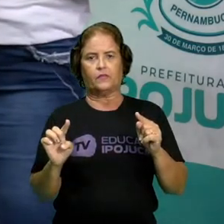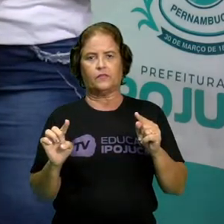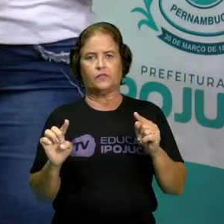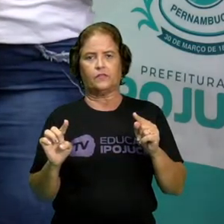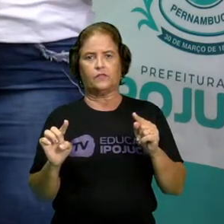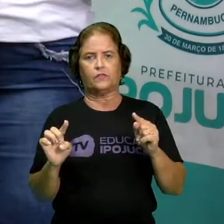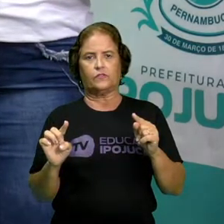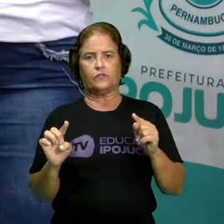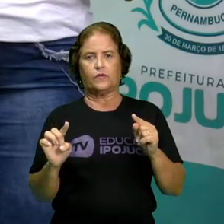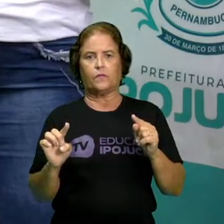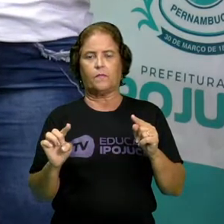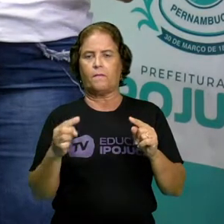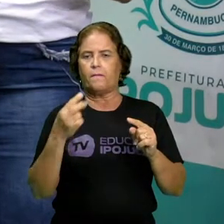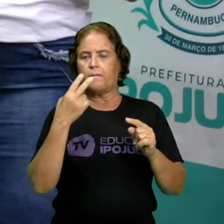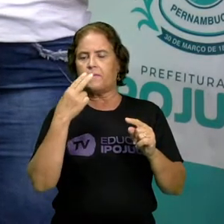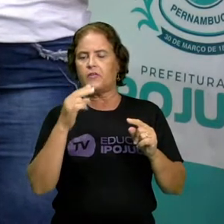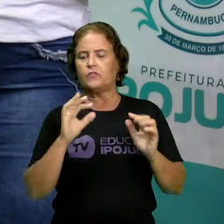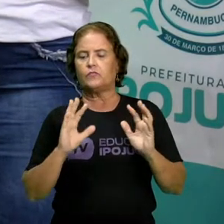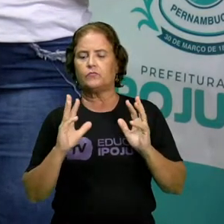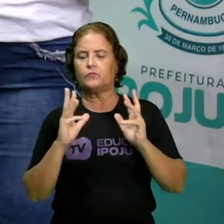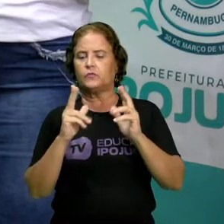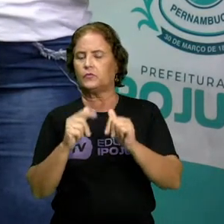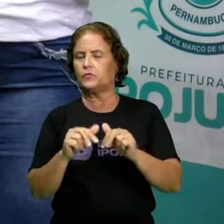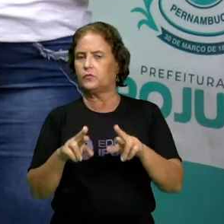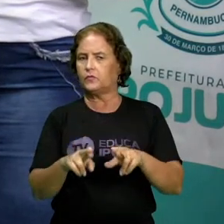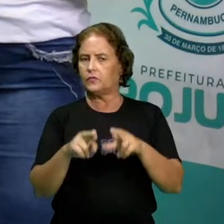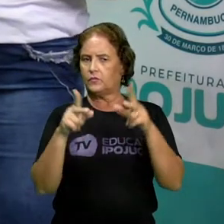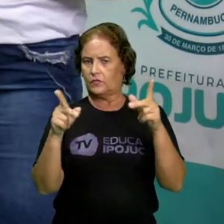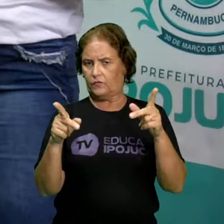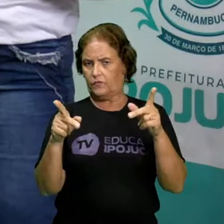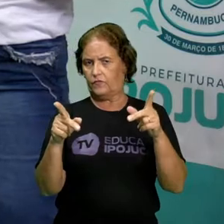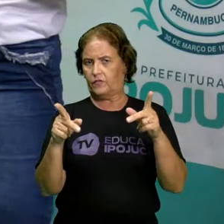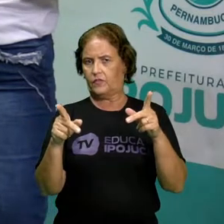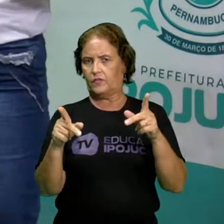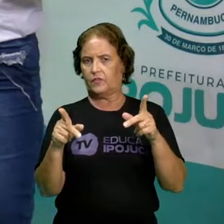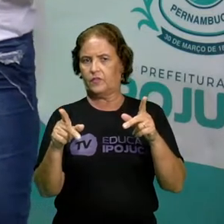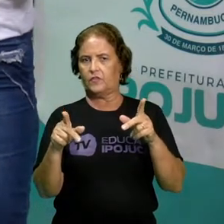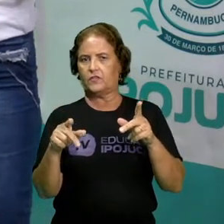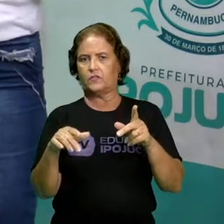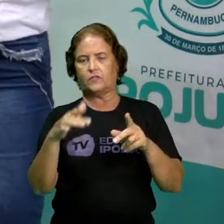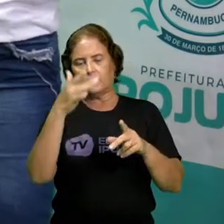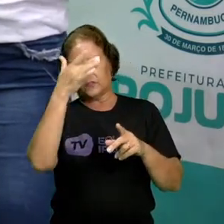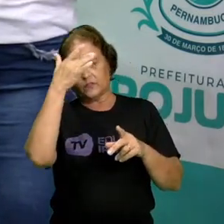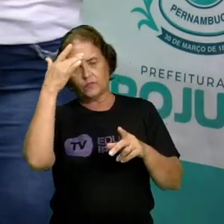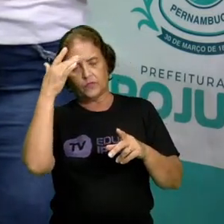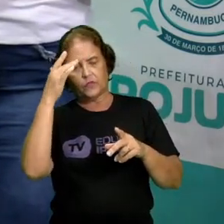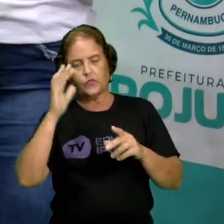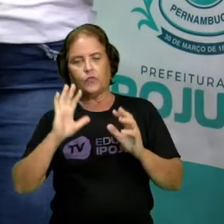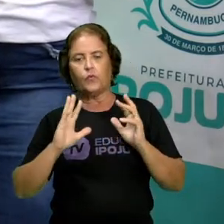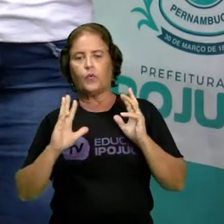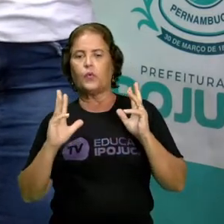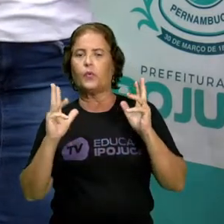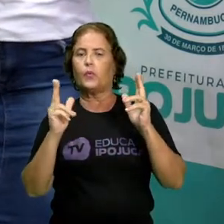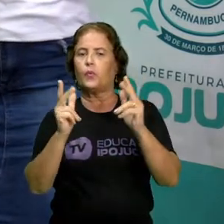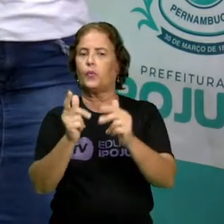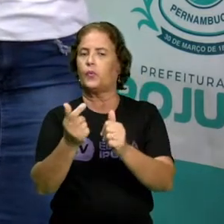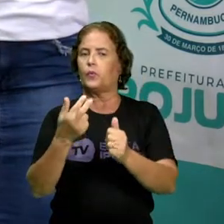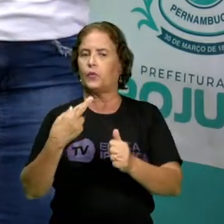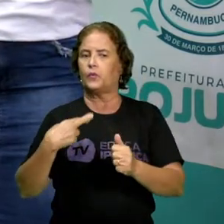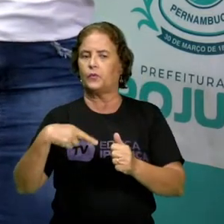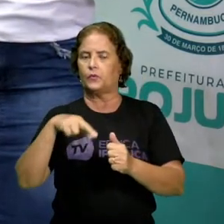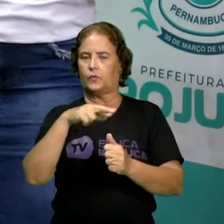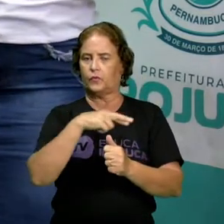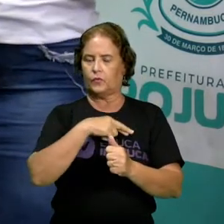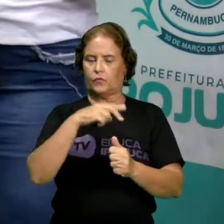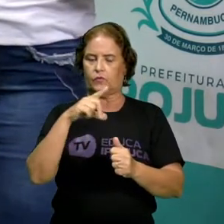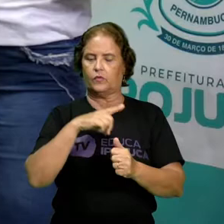as diferenças entre si, entre as pessoas, todos nós, certo, possuímos o